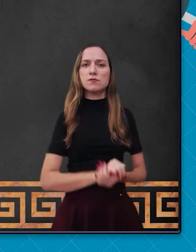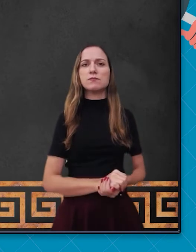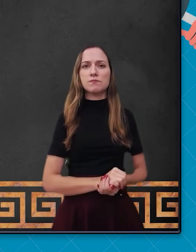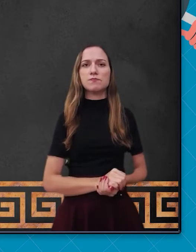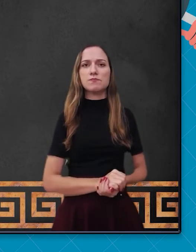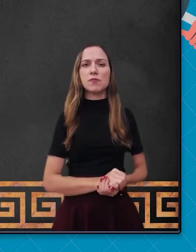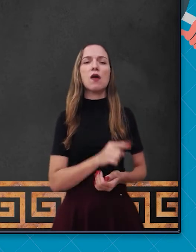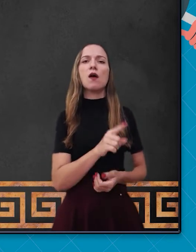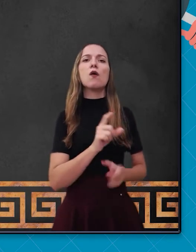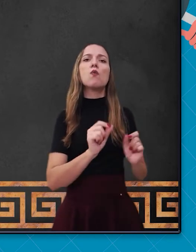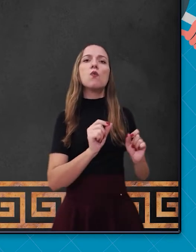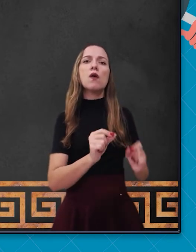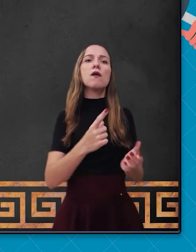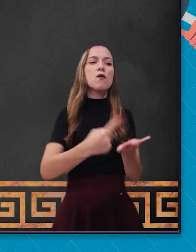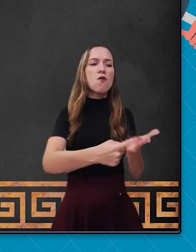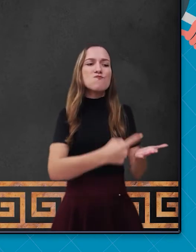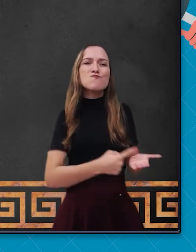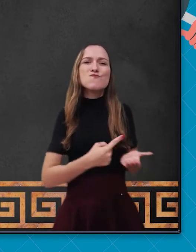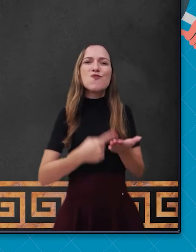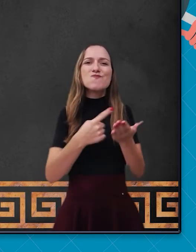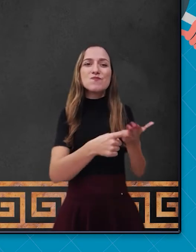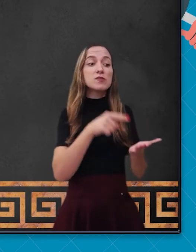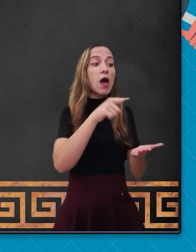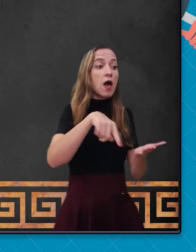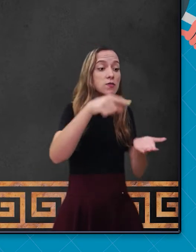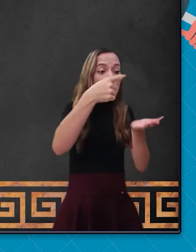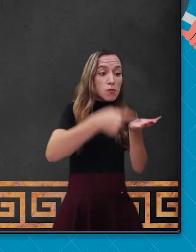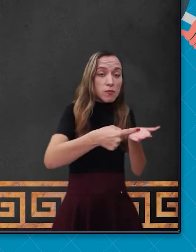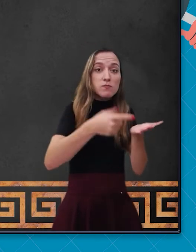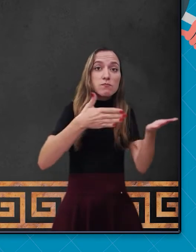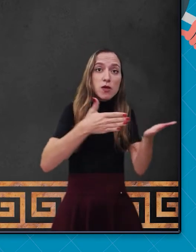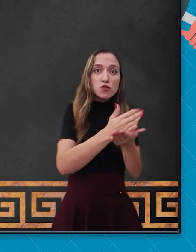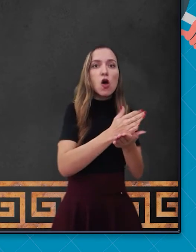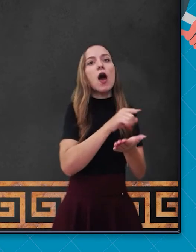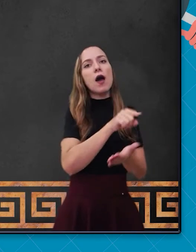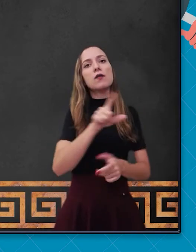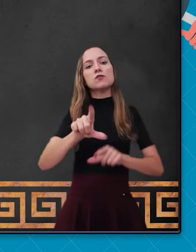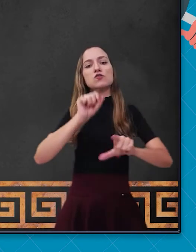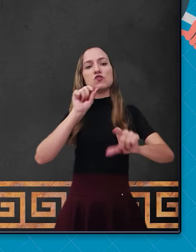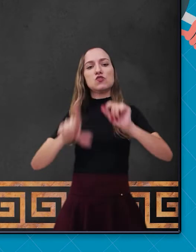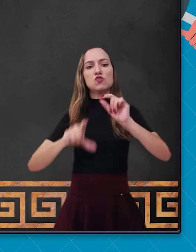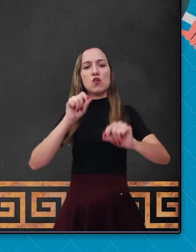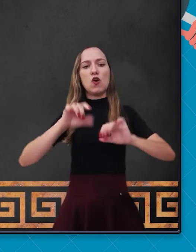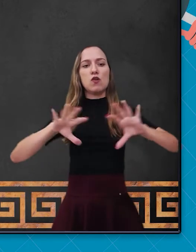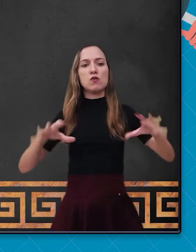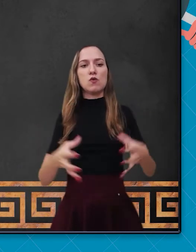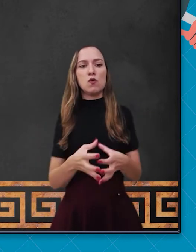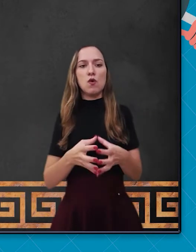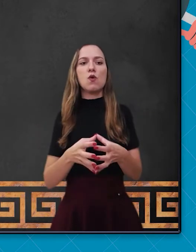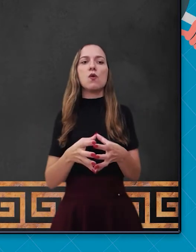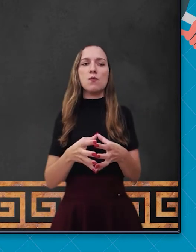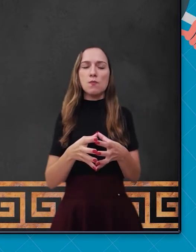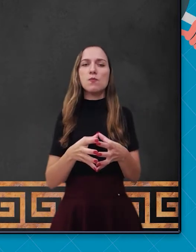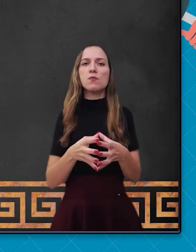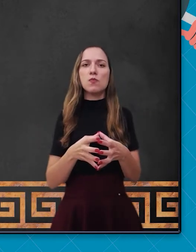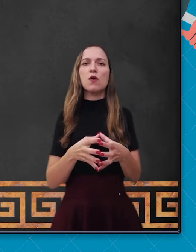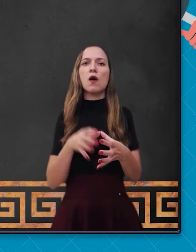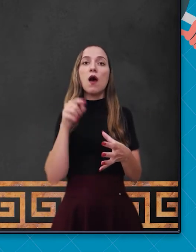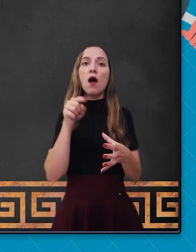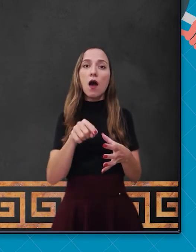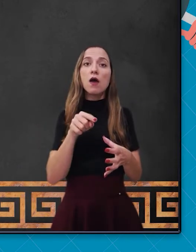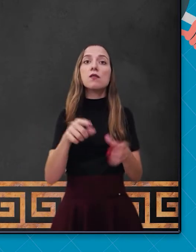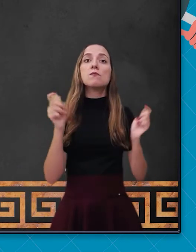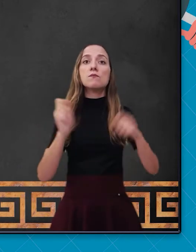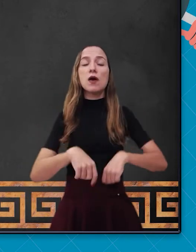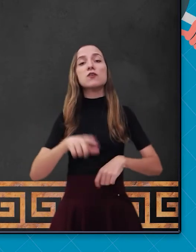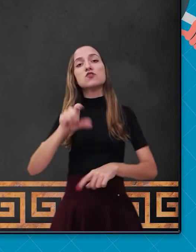os compromissários, que elegiam os eleitores de paróquia, que, por sua vez, elegiam os